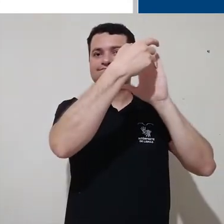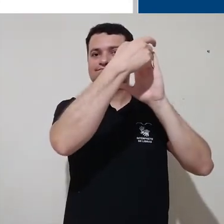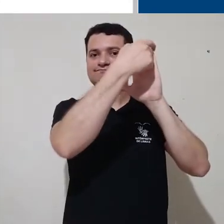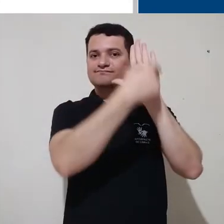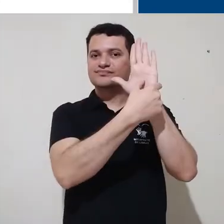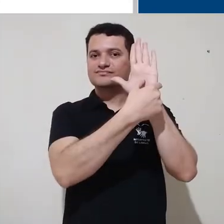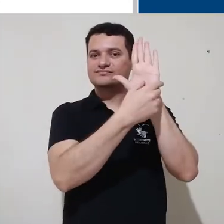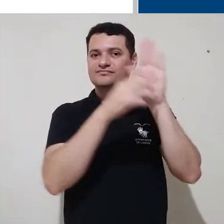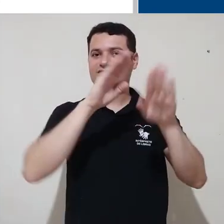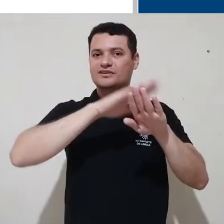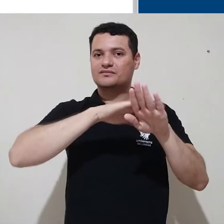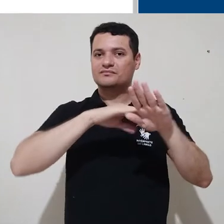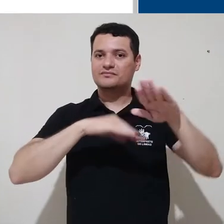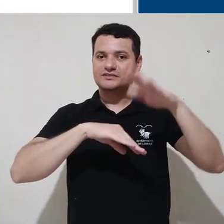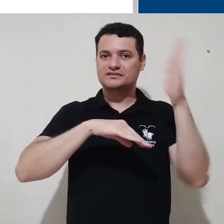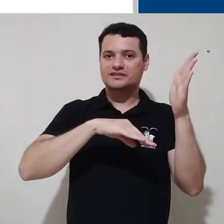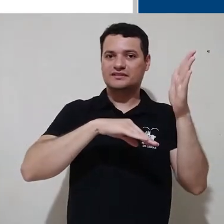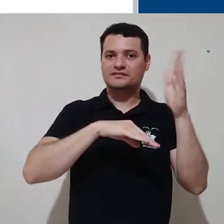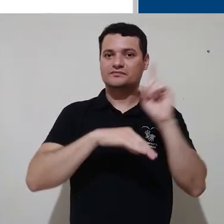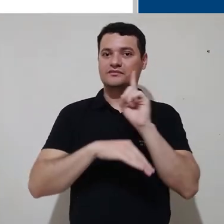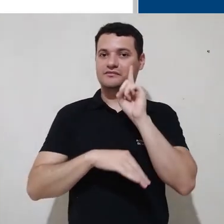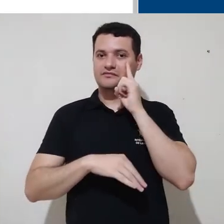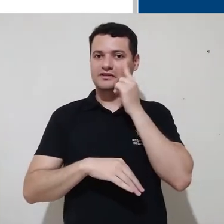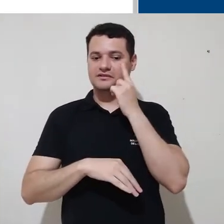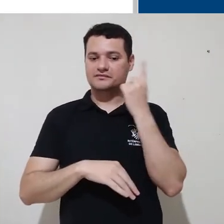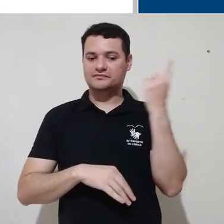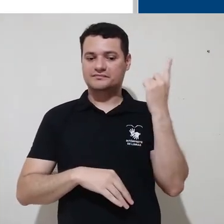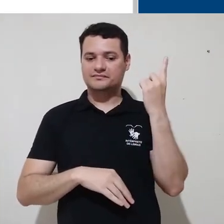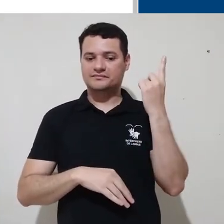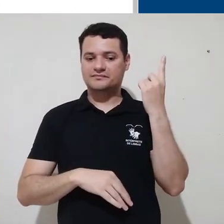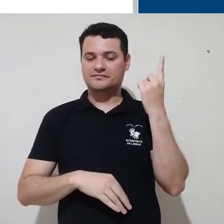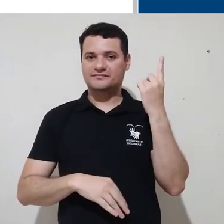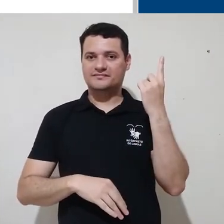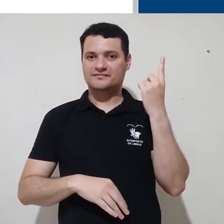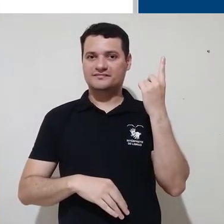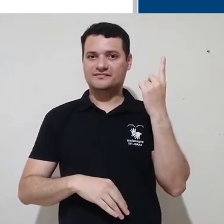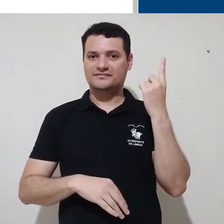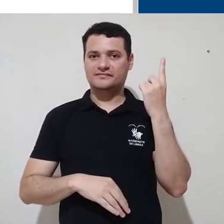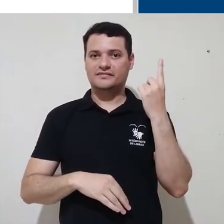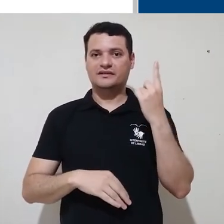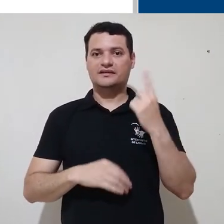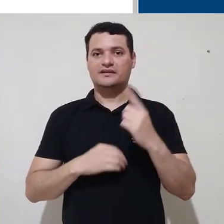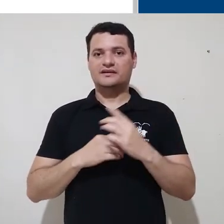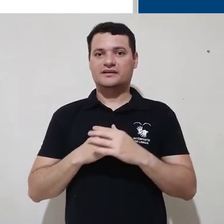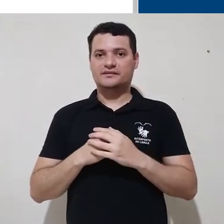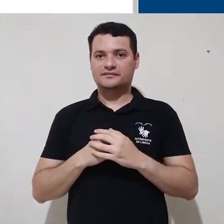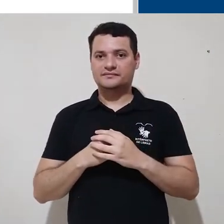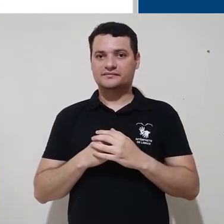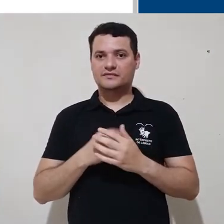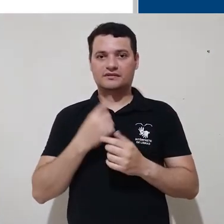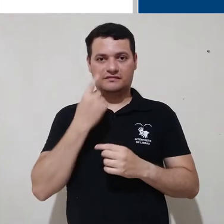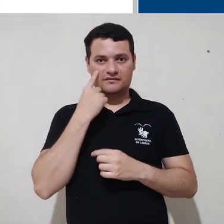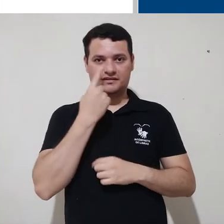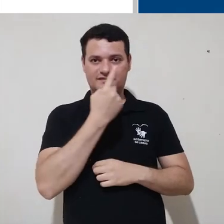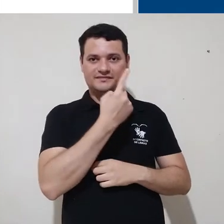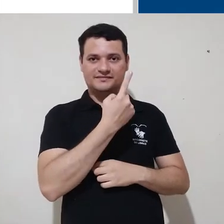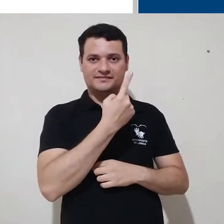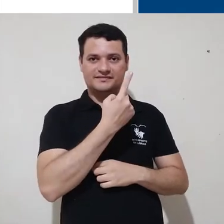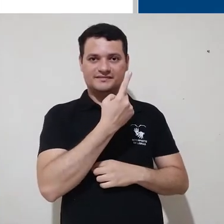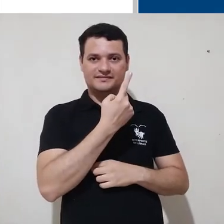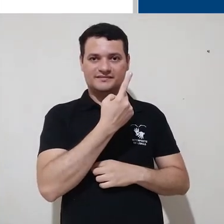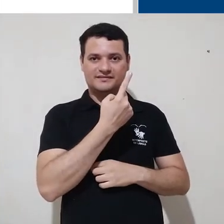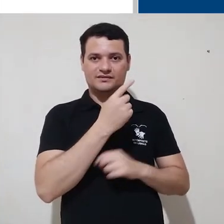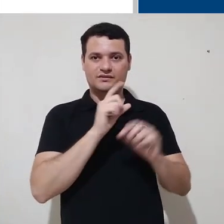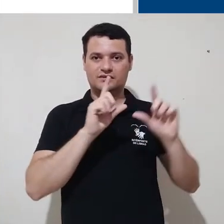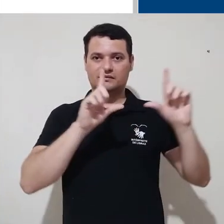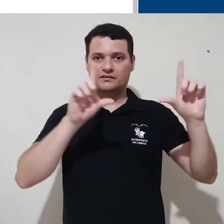localizado aqui no canto esquerdo, na parte superior da tela. A presença do painel de login na